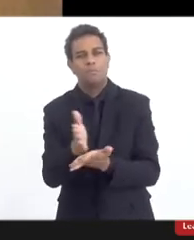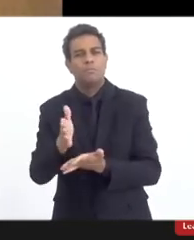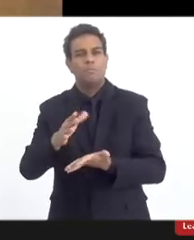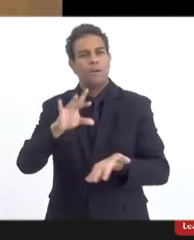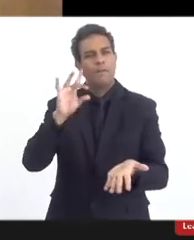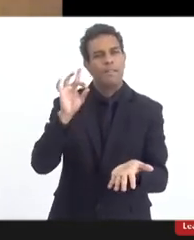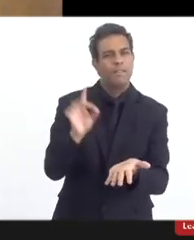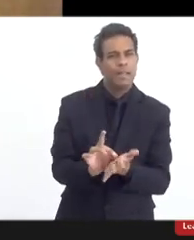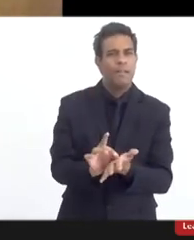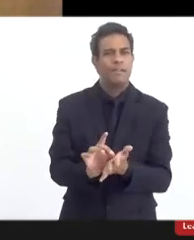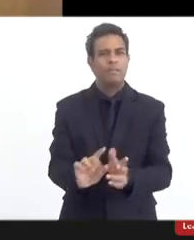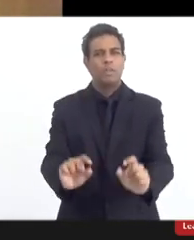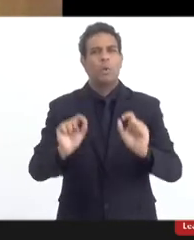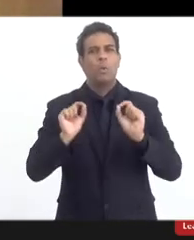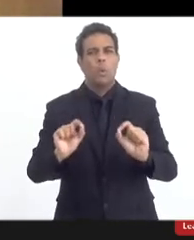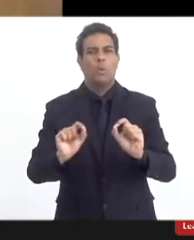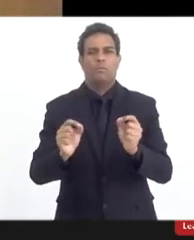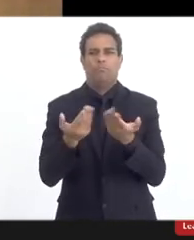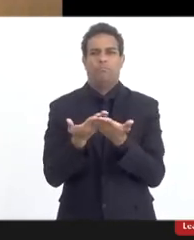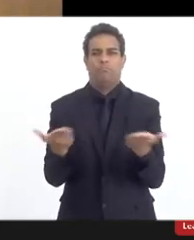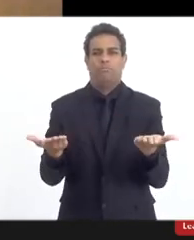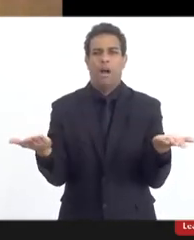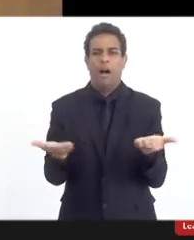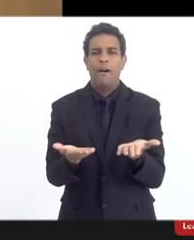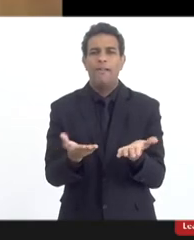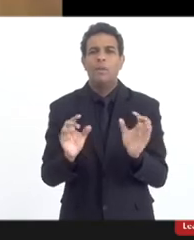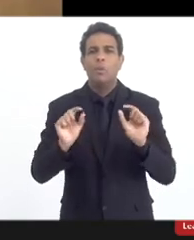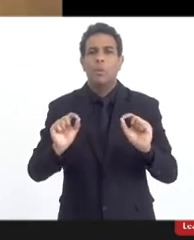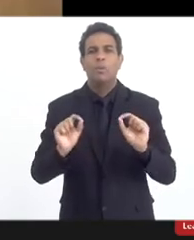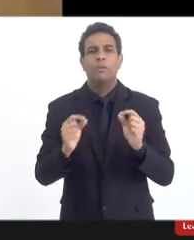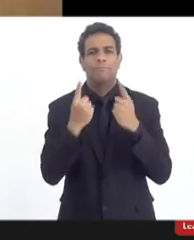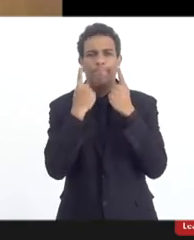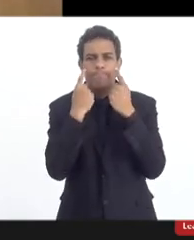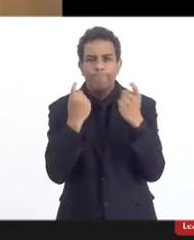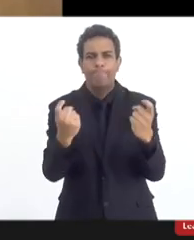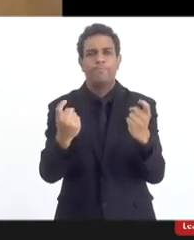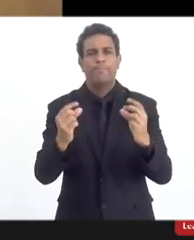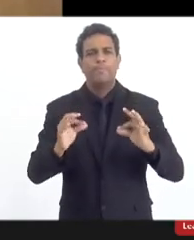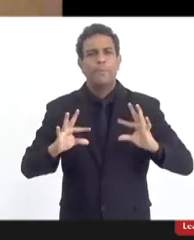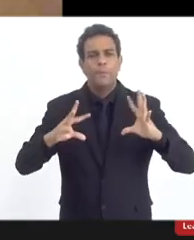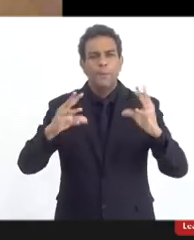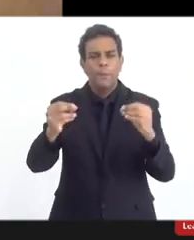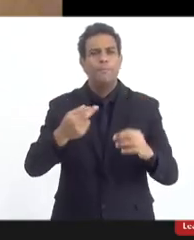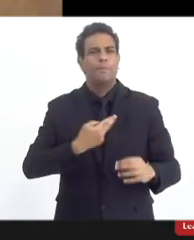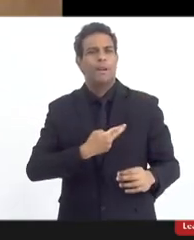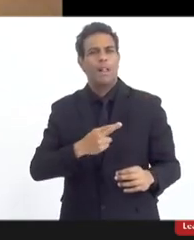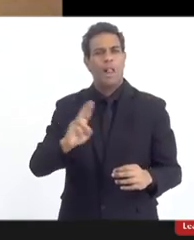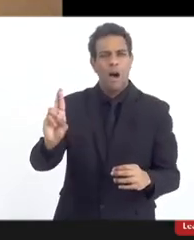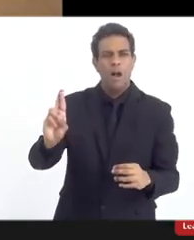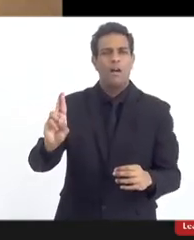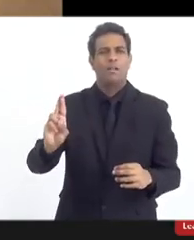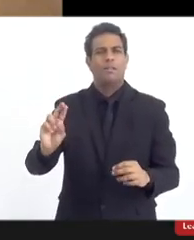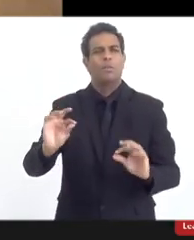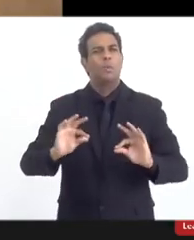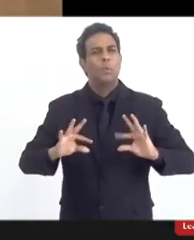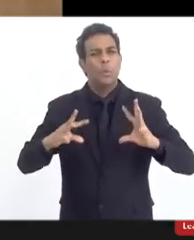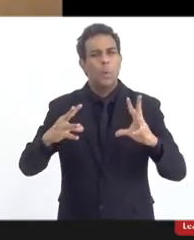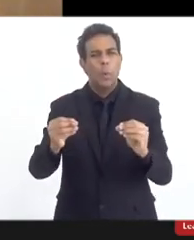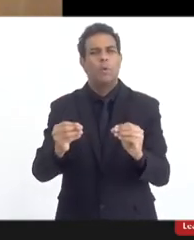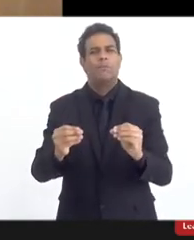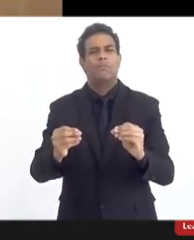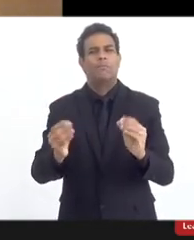absoluta que esta, que este é o desejo de todas as religiões, todas, sem exceção,